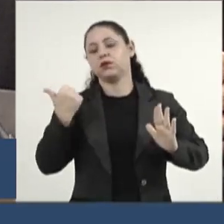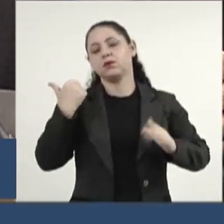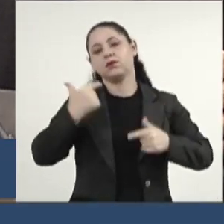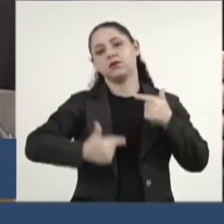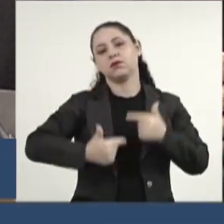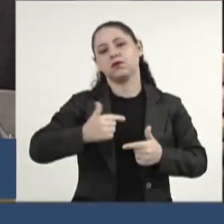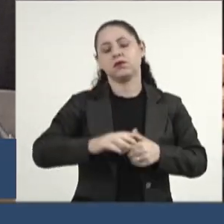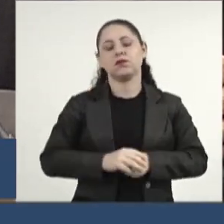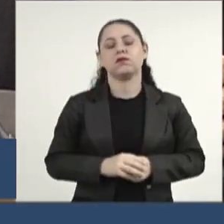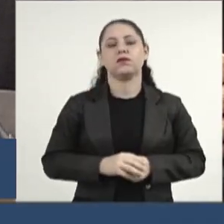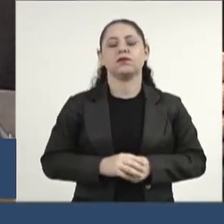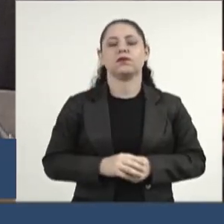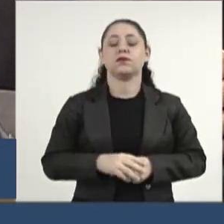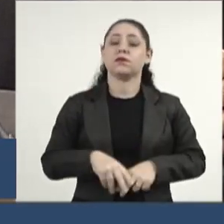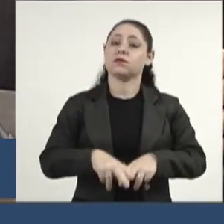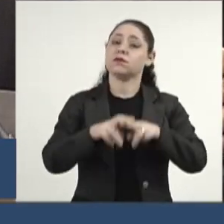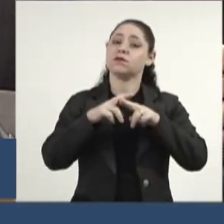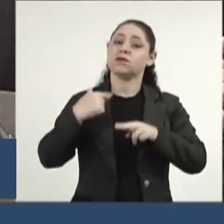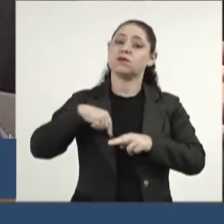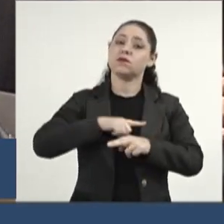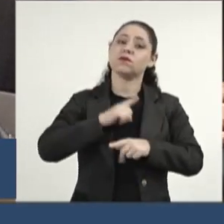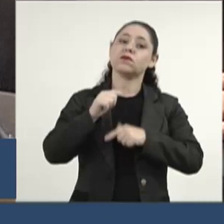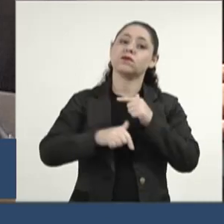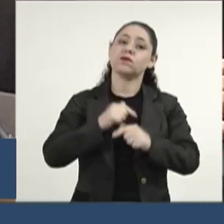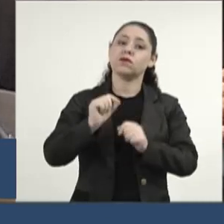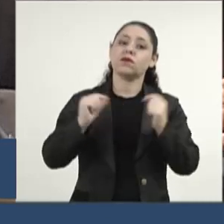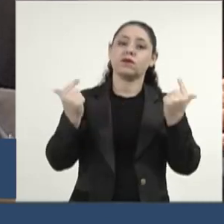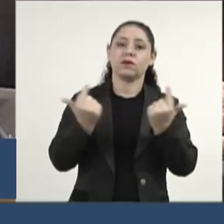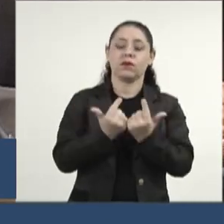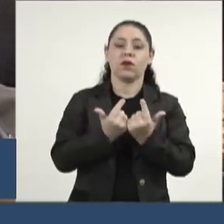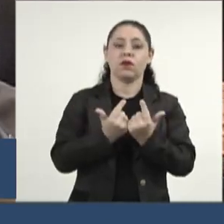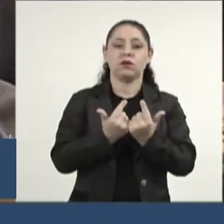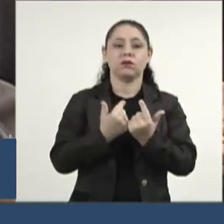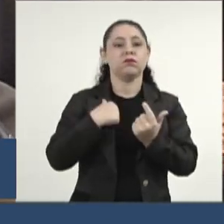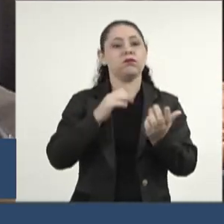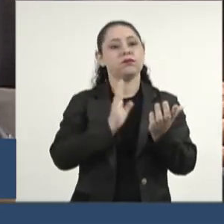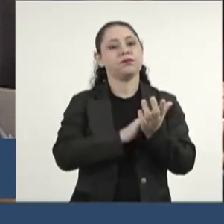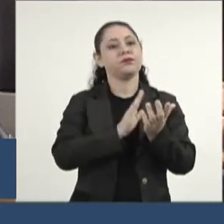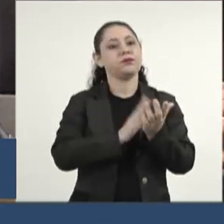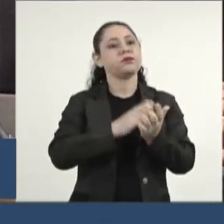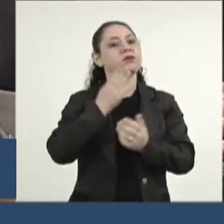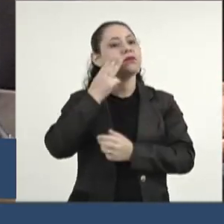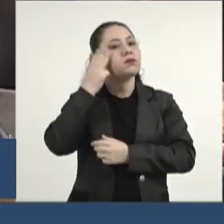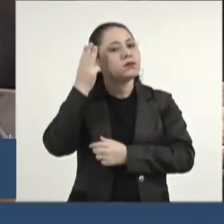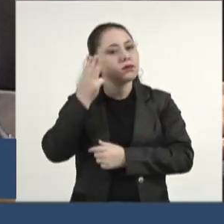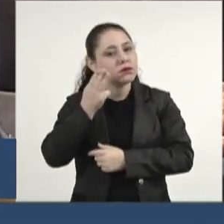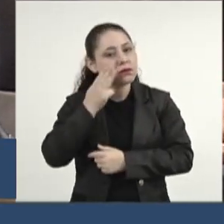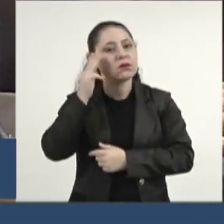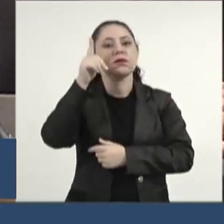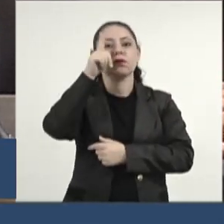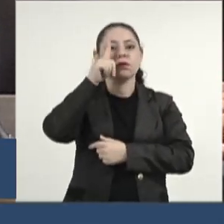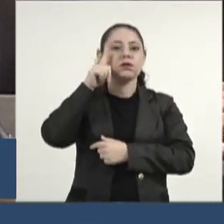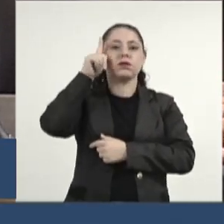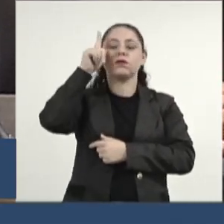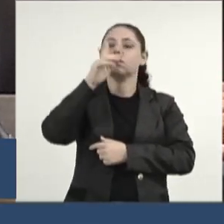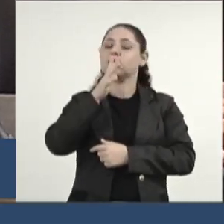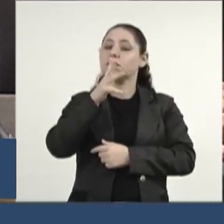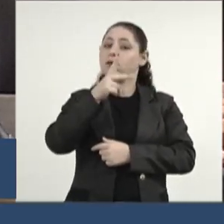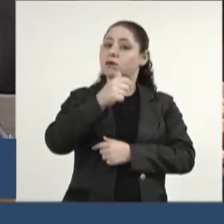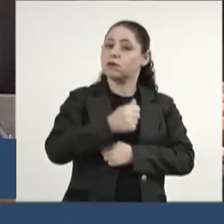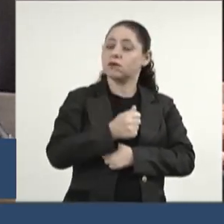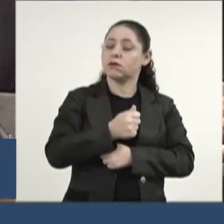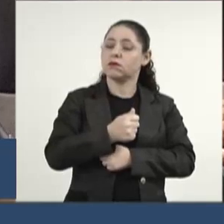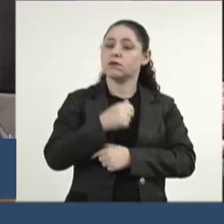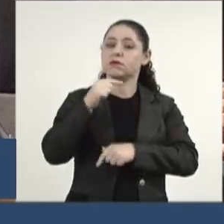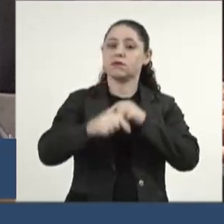meio político. Então, nós trabalhamos aqui na Assembleia, eu parabenizo aqui a Mara, a Grace e a Lia pelo trabalho em